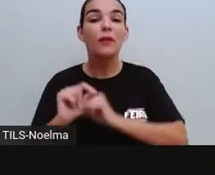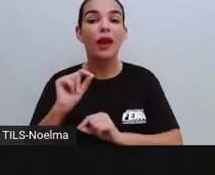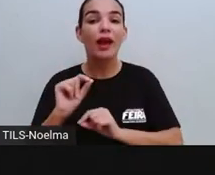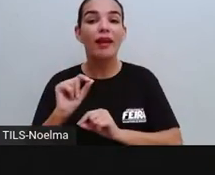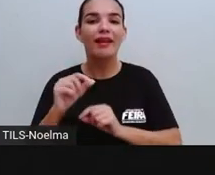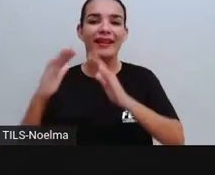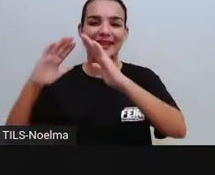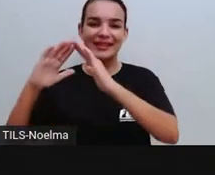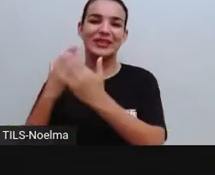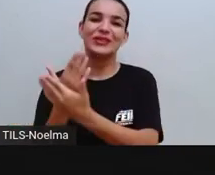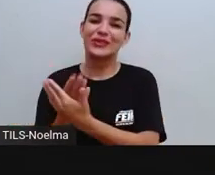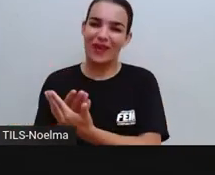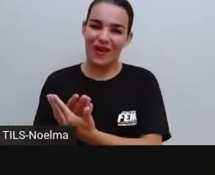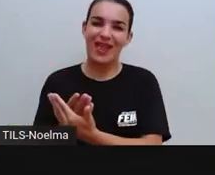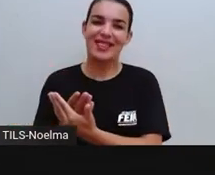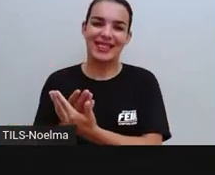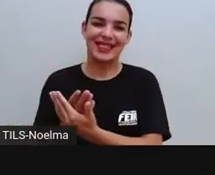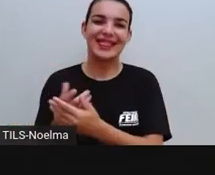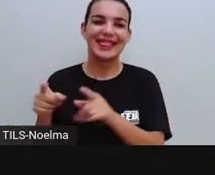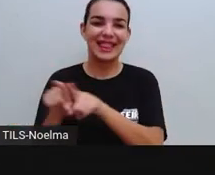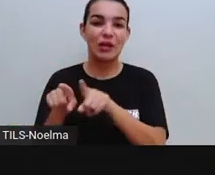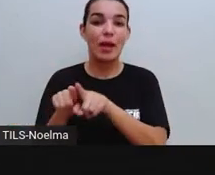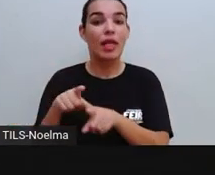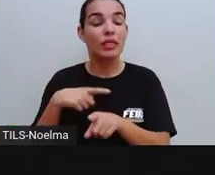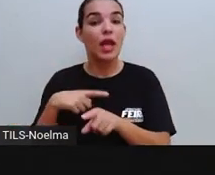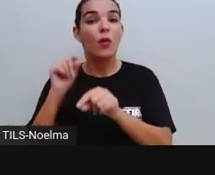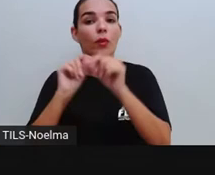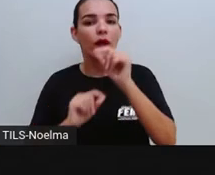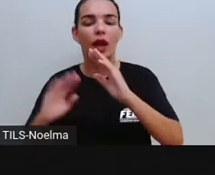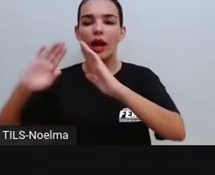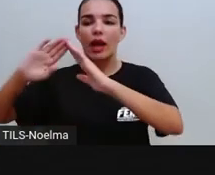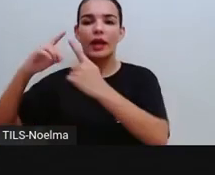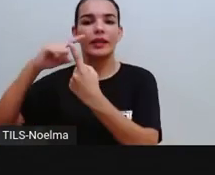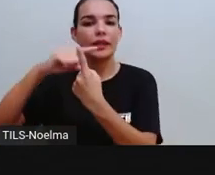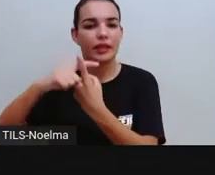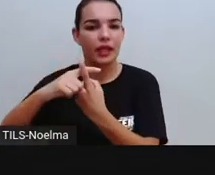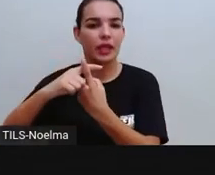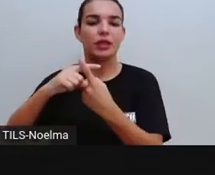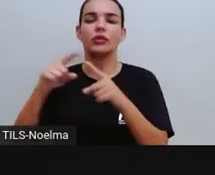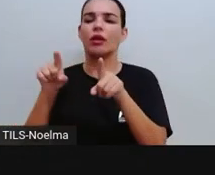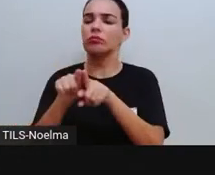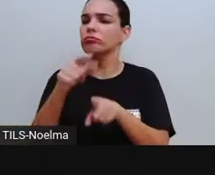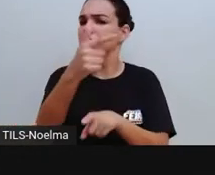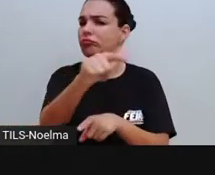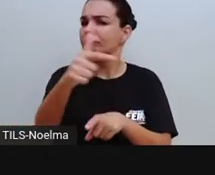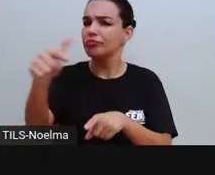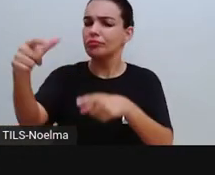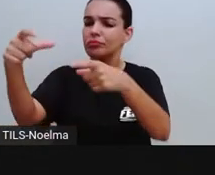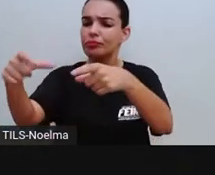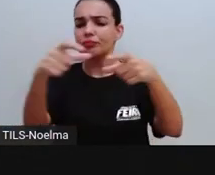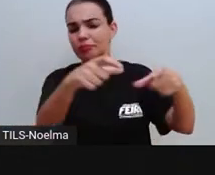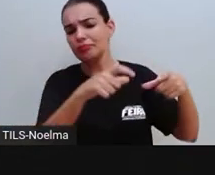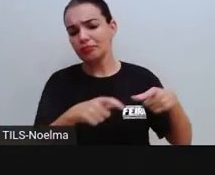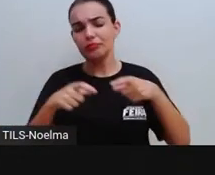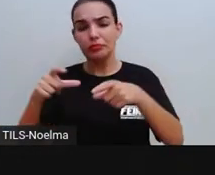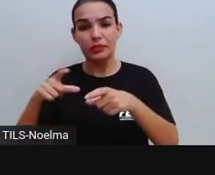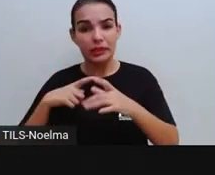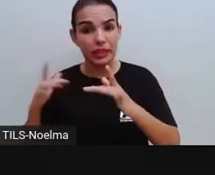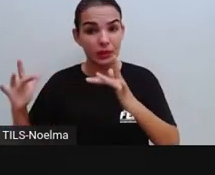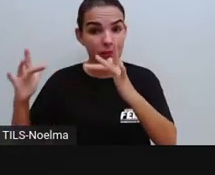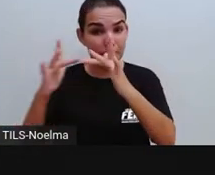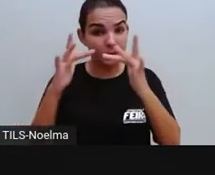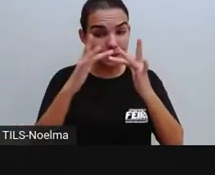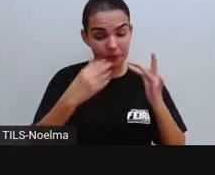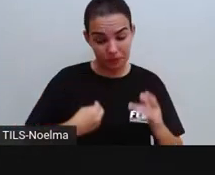mas também temos aí a igreja, temos outros espaços onde nós convivemos com